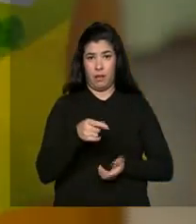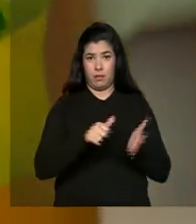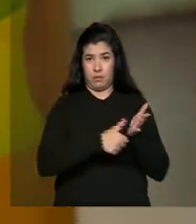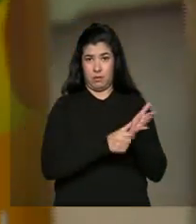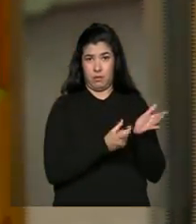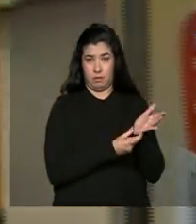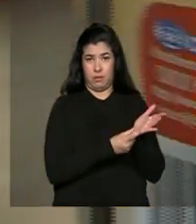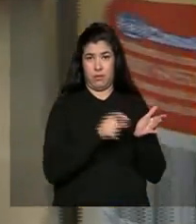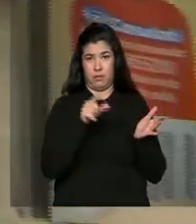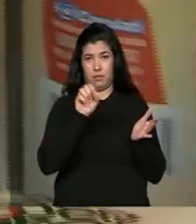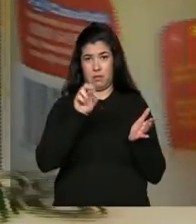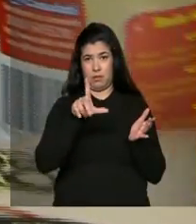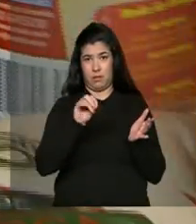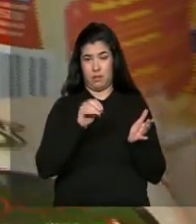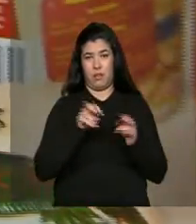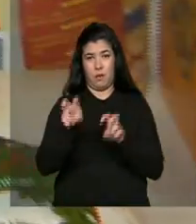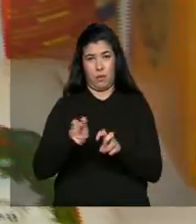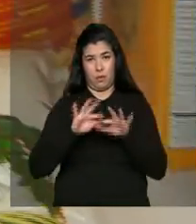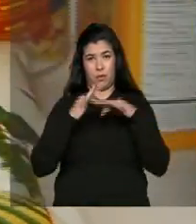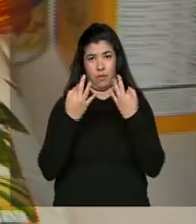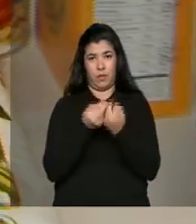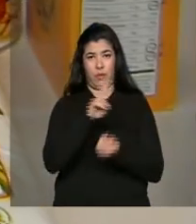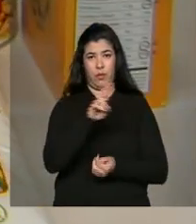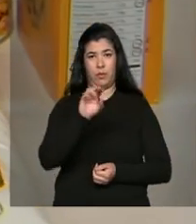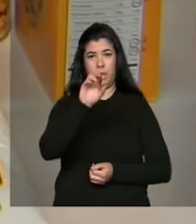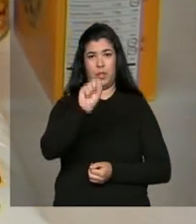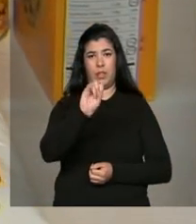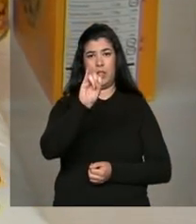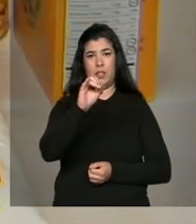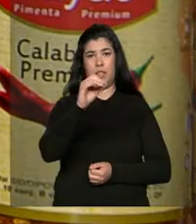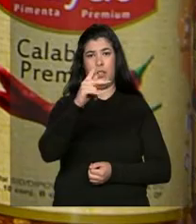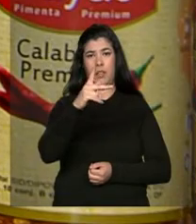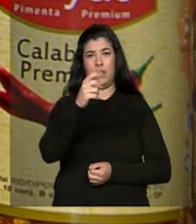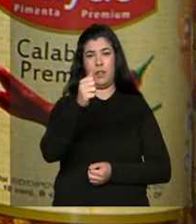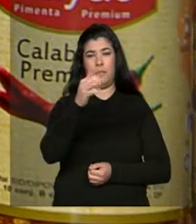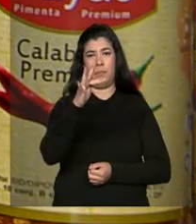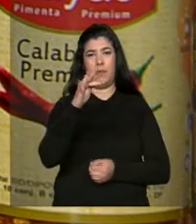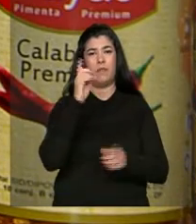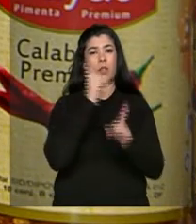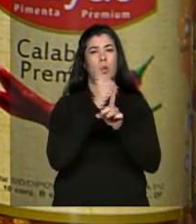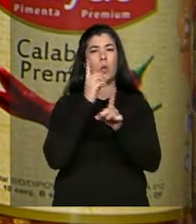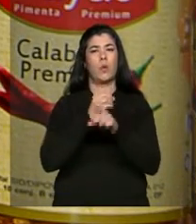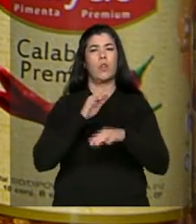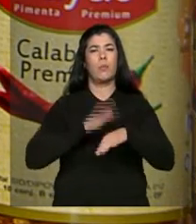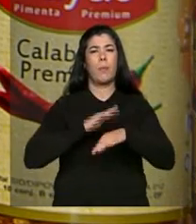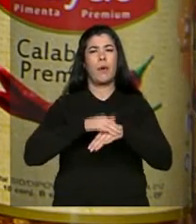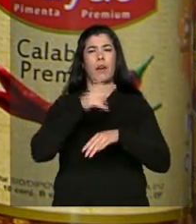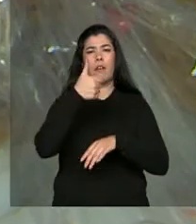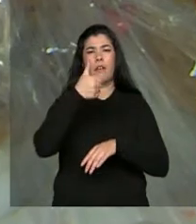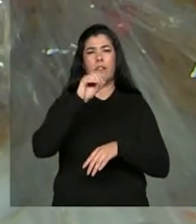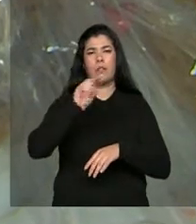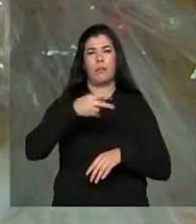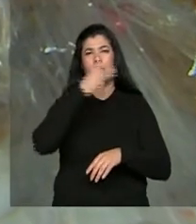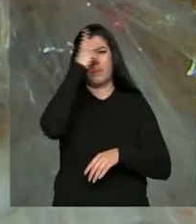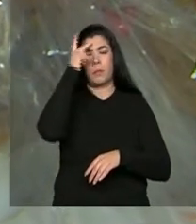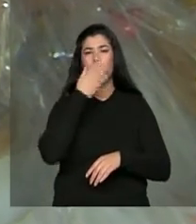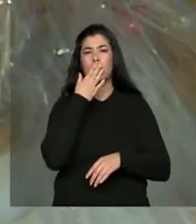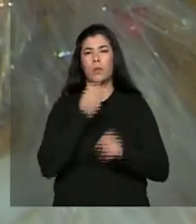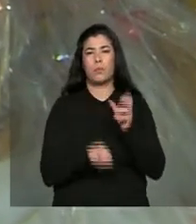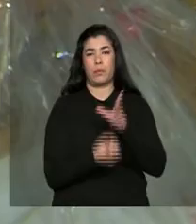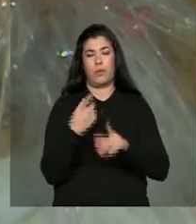identificação da agricultura familiar, o CIPAF, pode ser encontrado em quase 10 mil produtos. Mas a